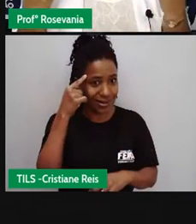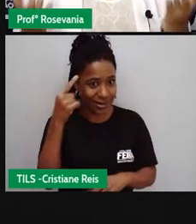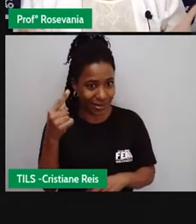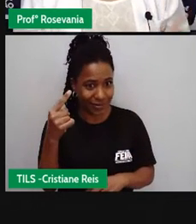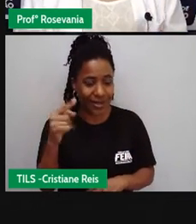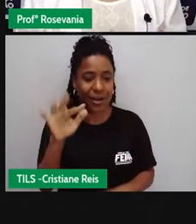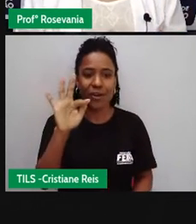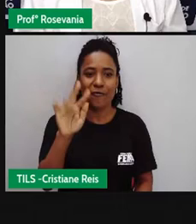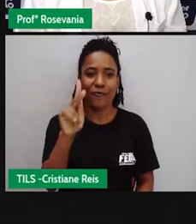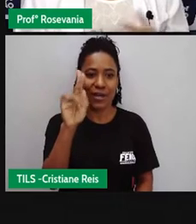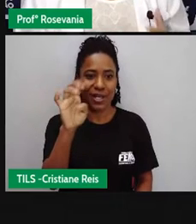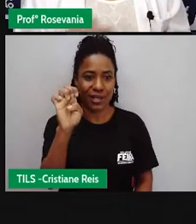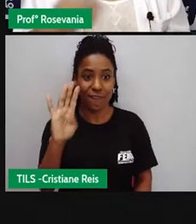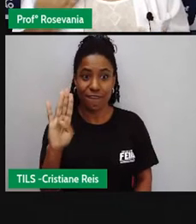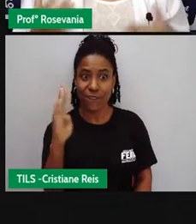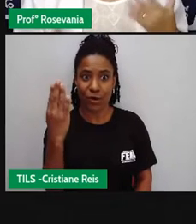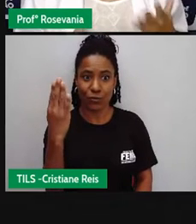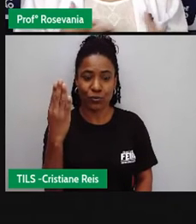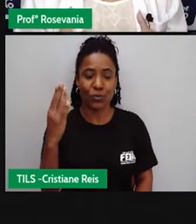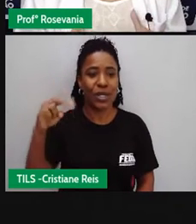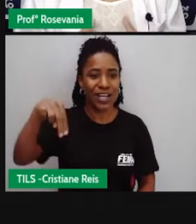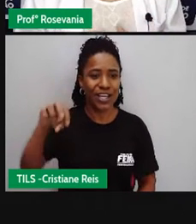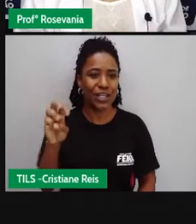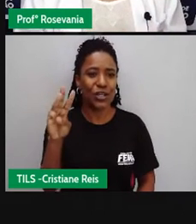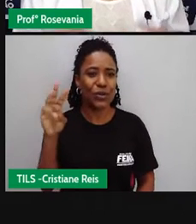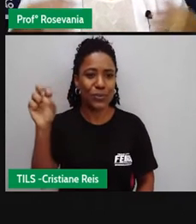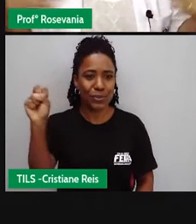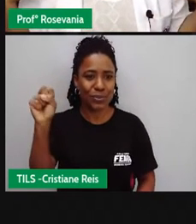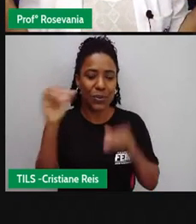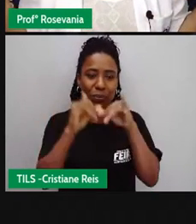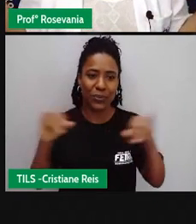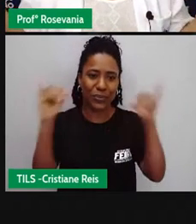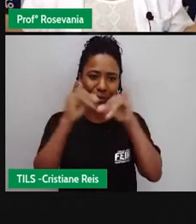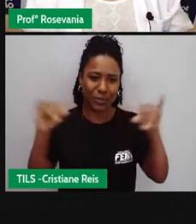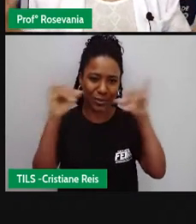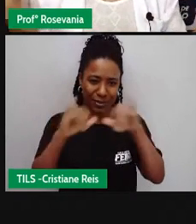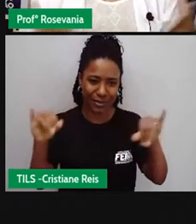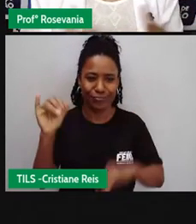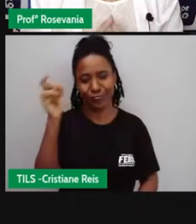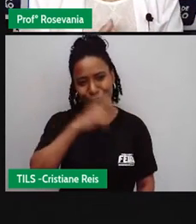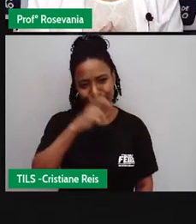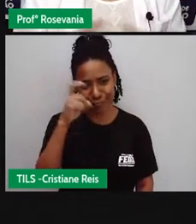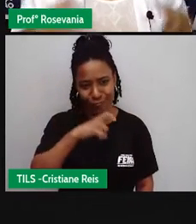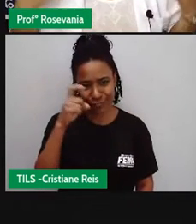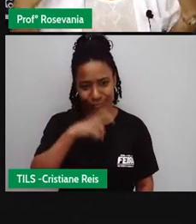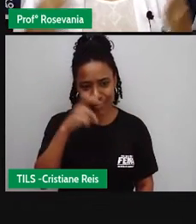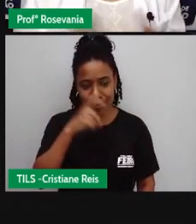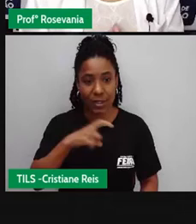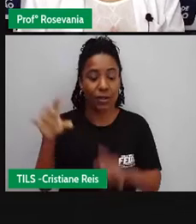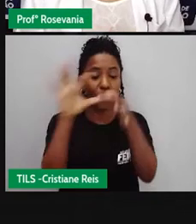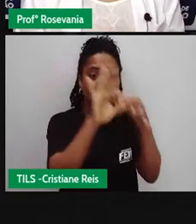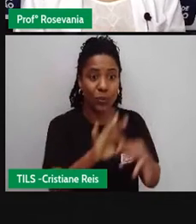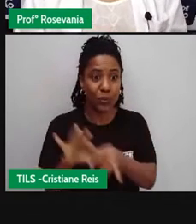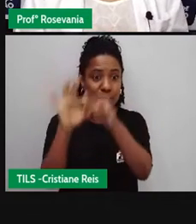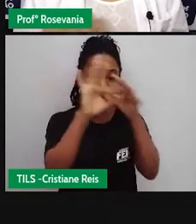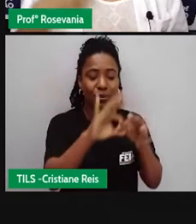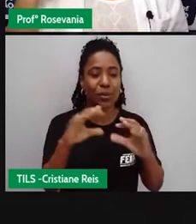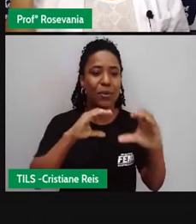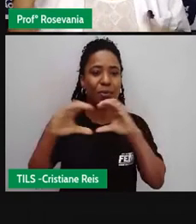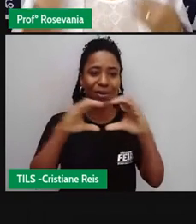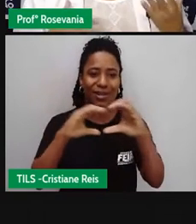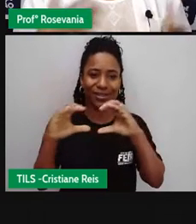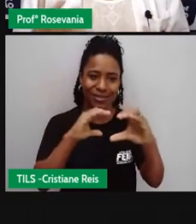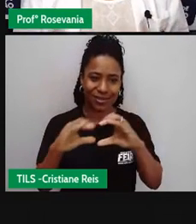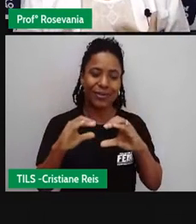de notícias. Então, essa rede de comunicação, que é, né, tem essa capacidade de comunicar, de informar as pessoas,